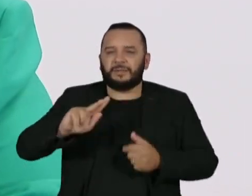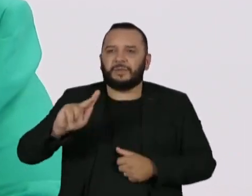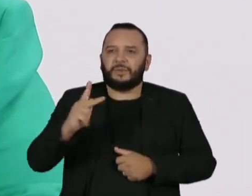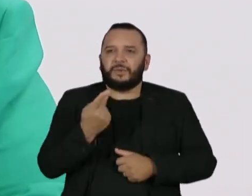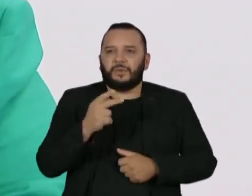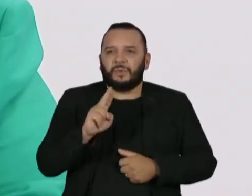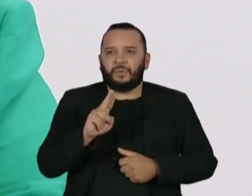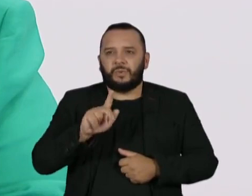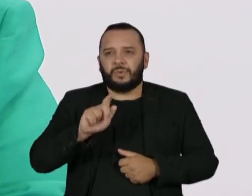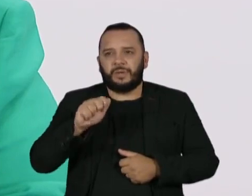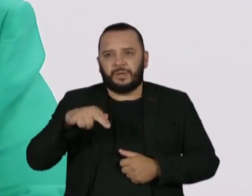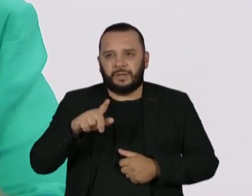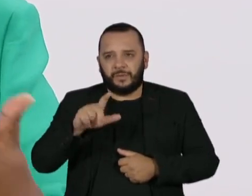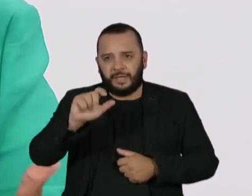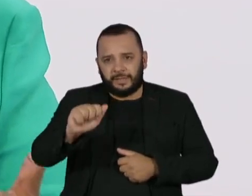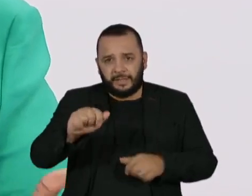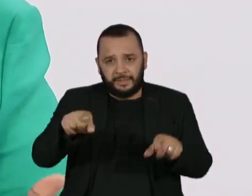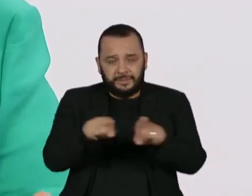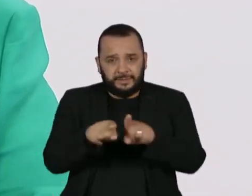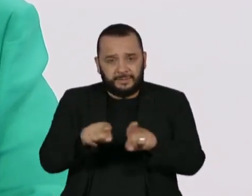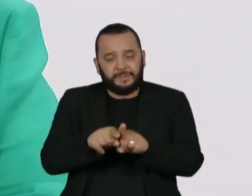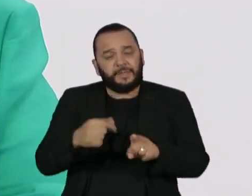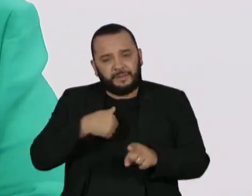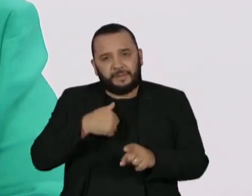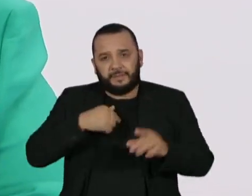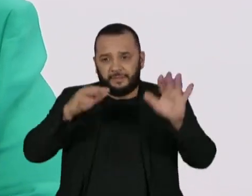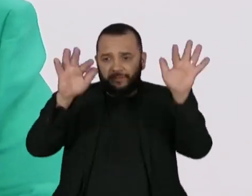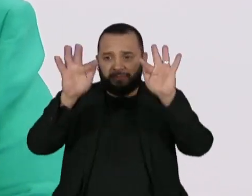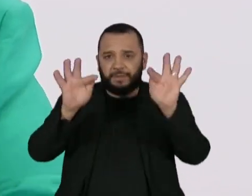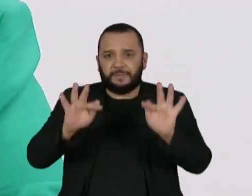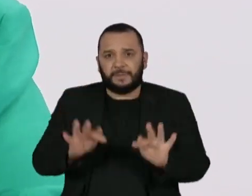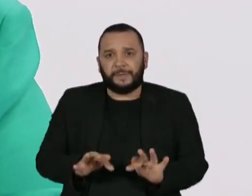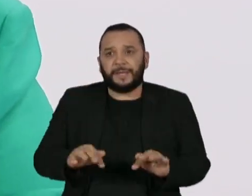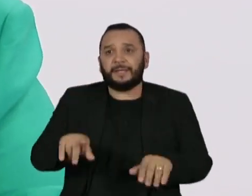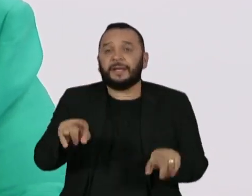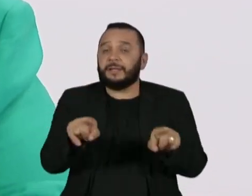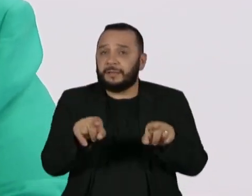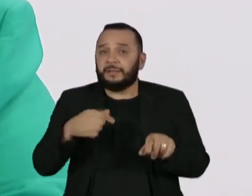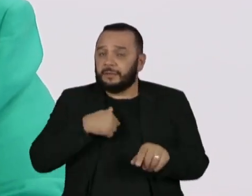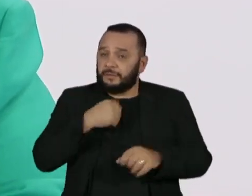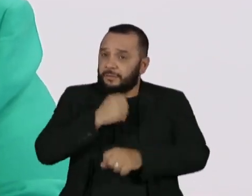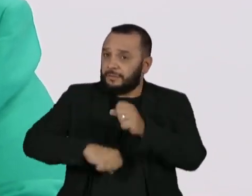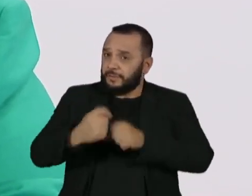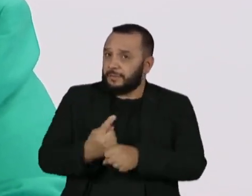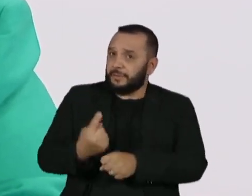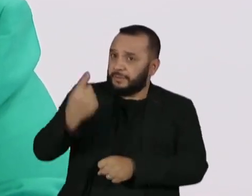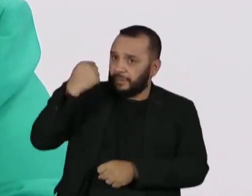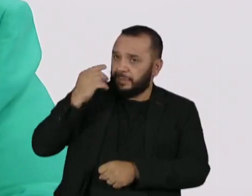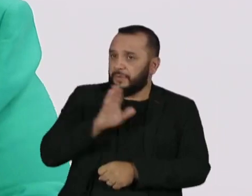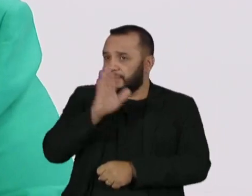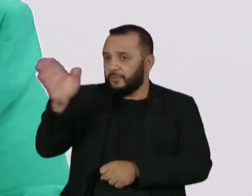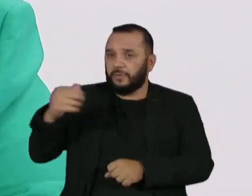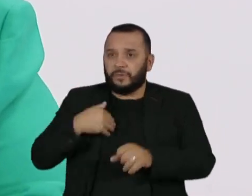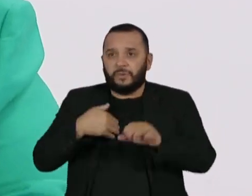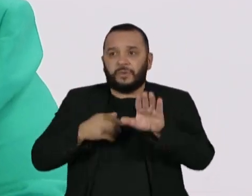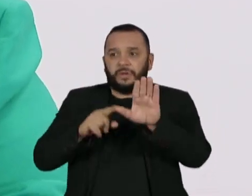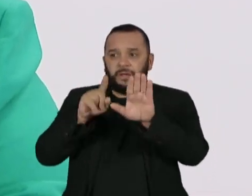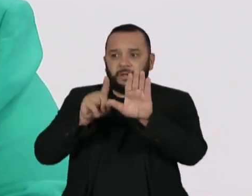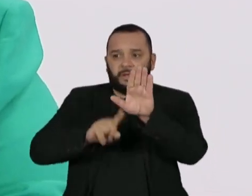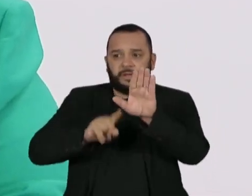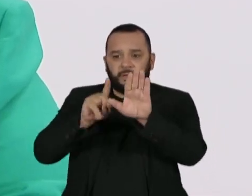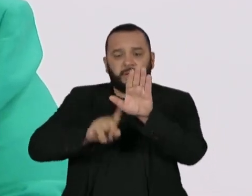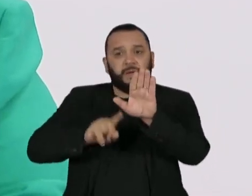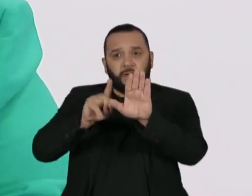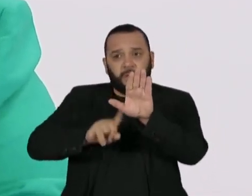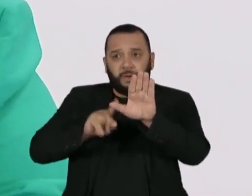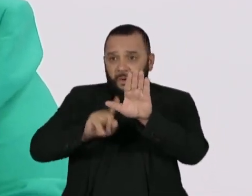me deu uma tremenda felicidade. E no final do ano passado, eu estive em Angola. São poucos os lugares